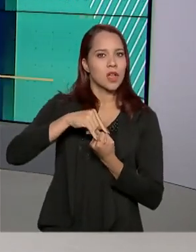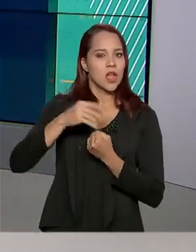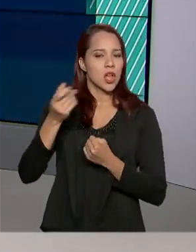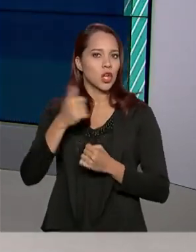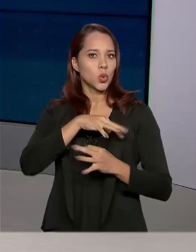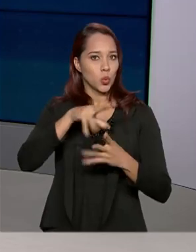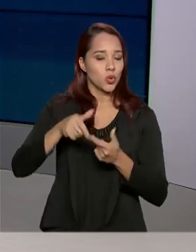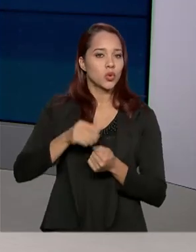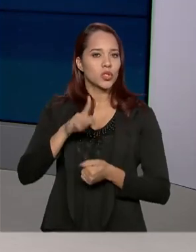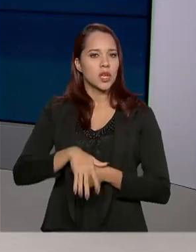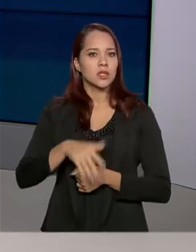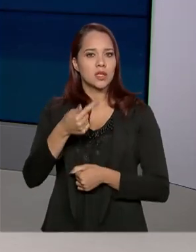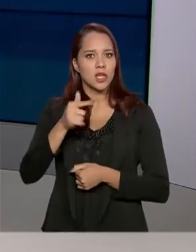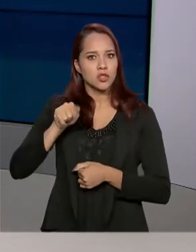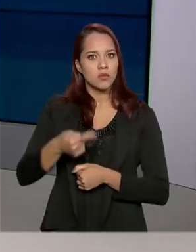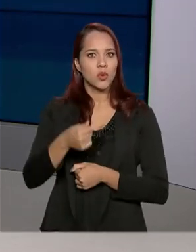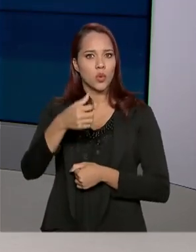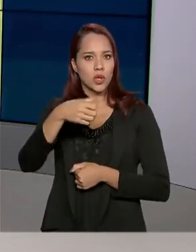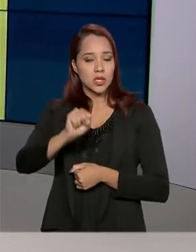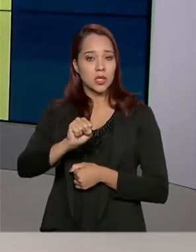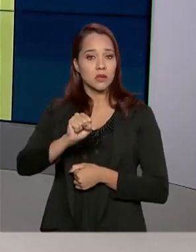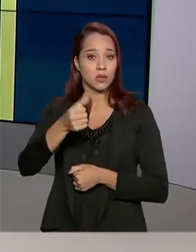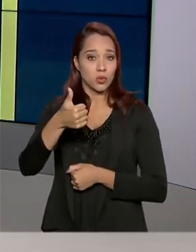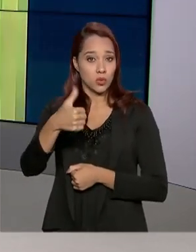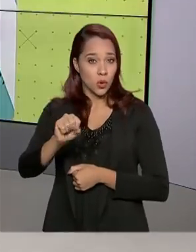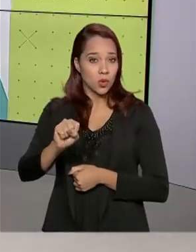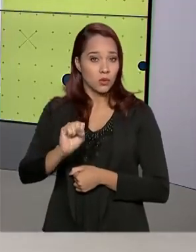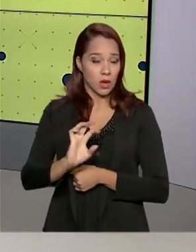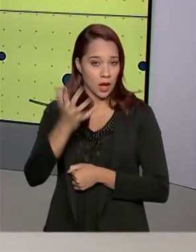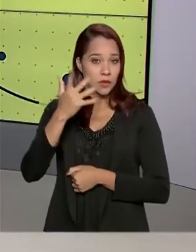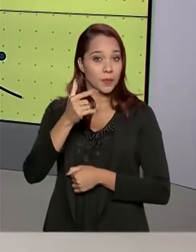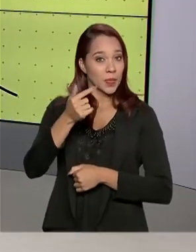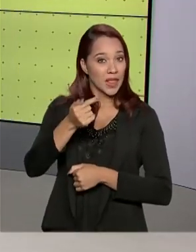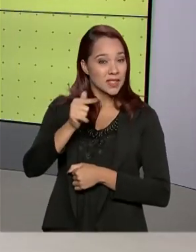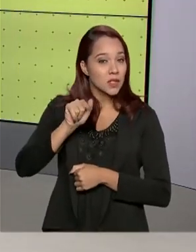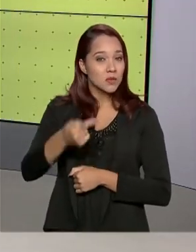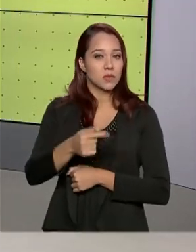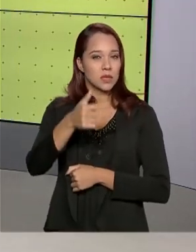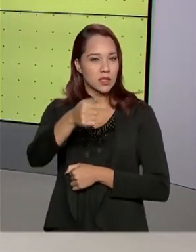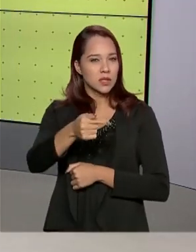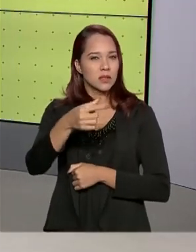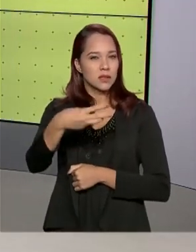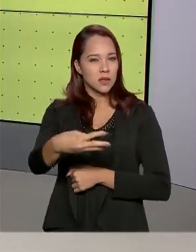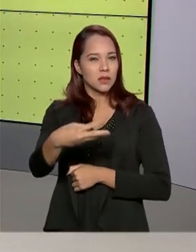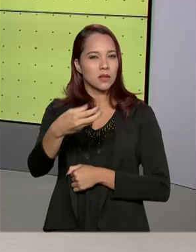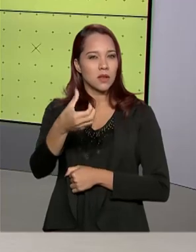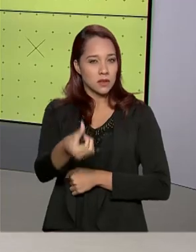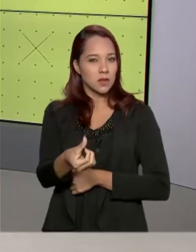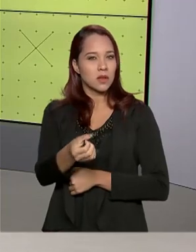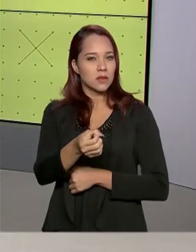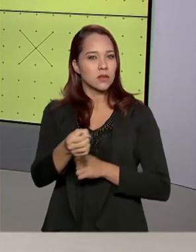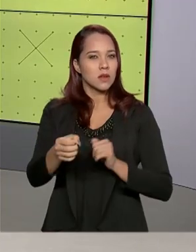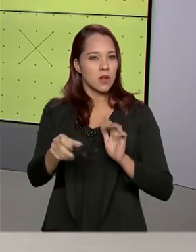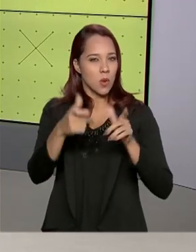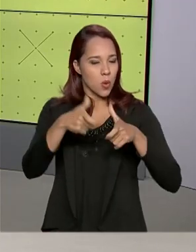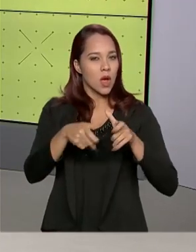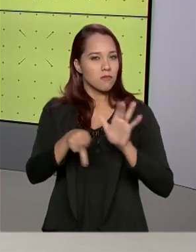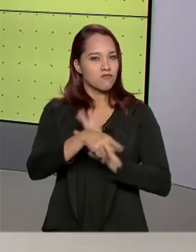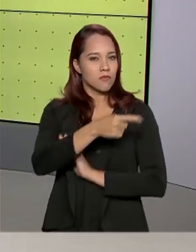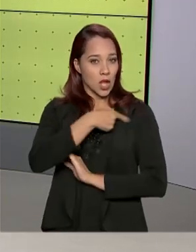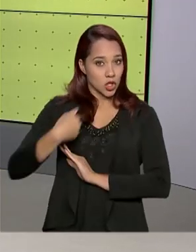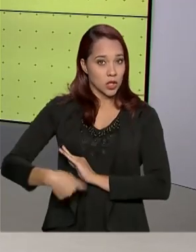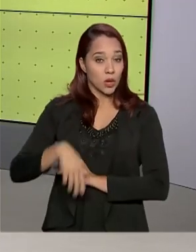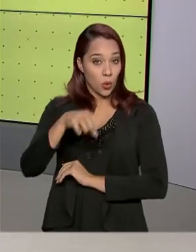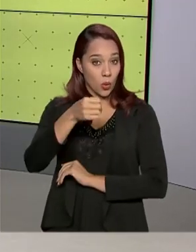.818 casos confirmados. Desses, 7.736 estão na China. 82